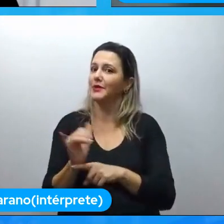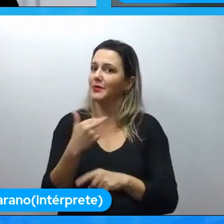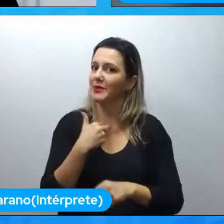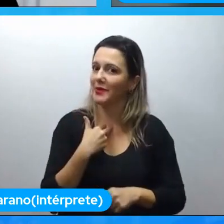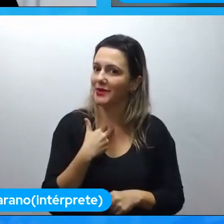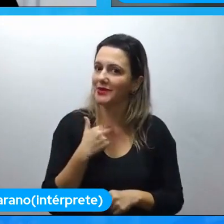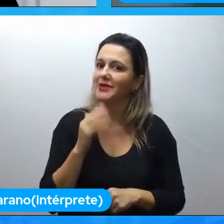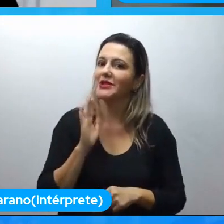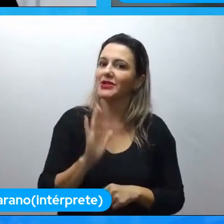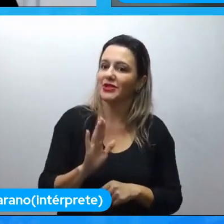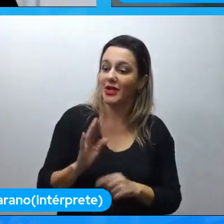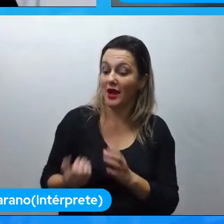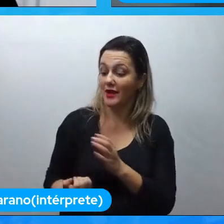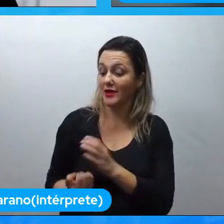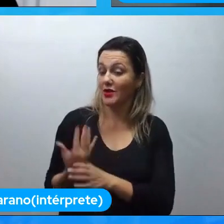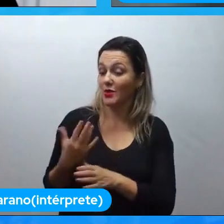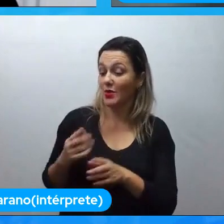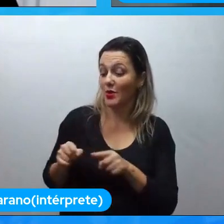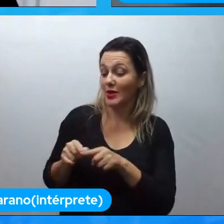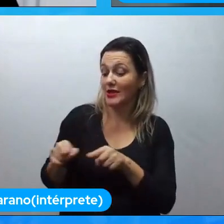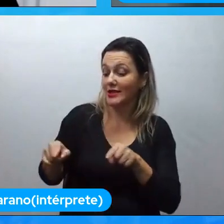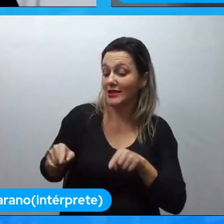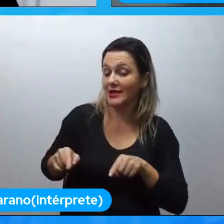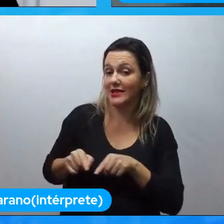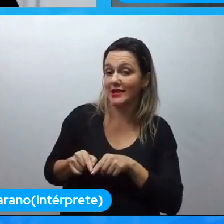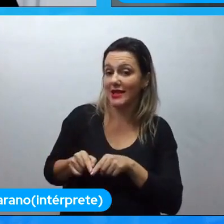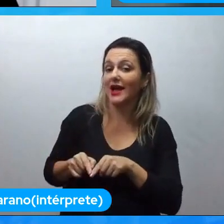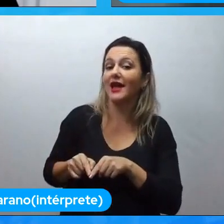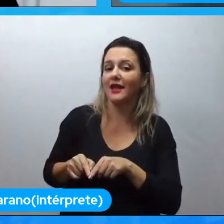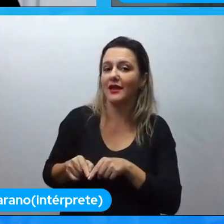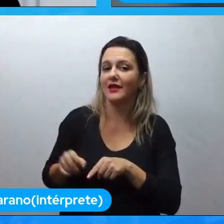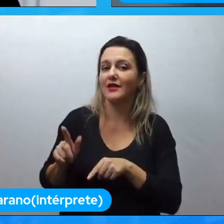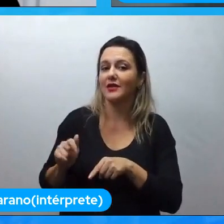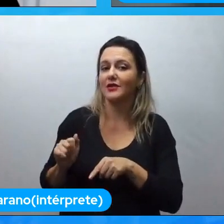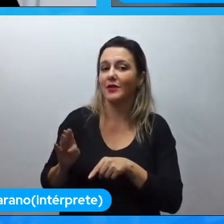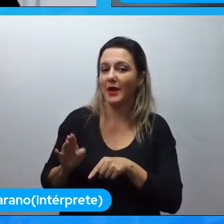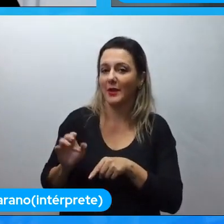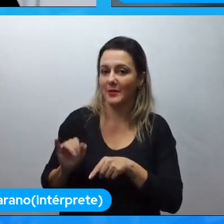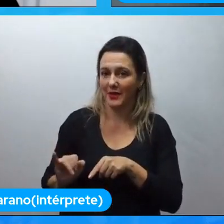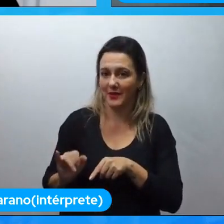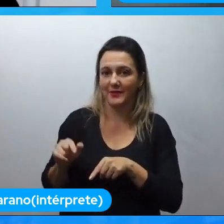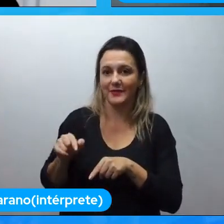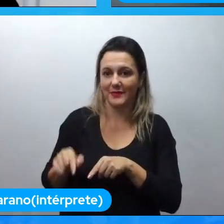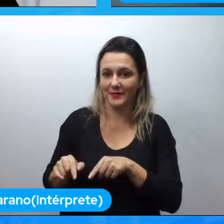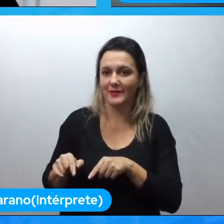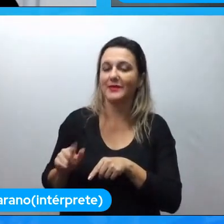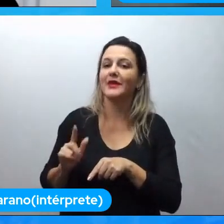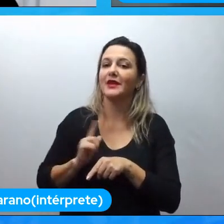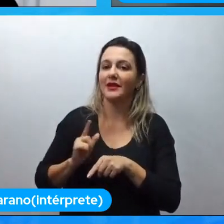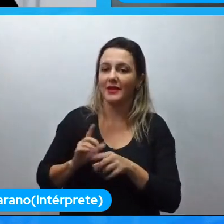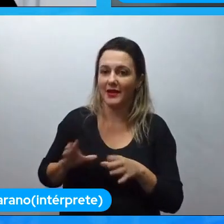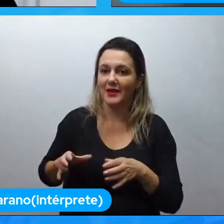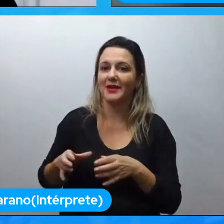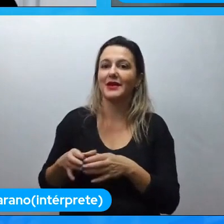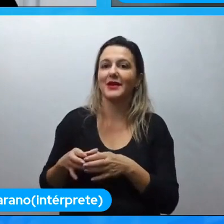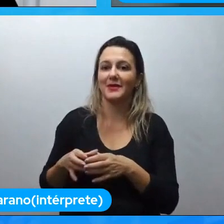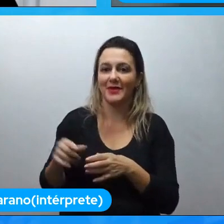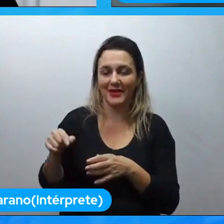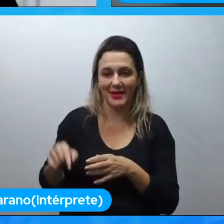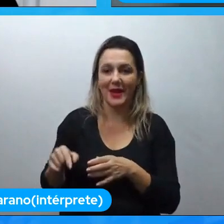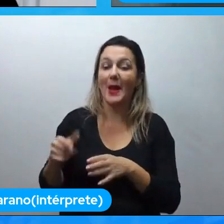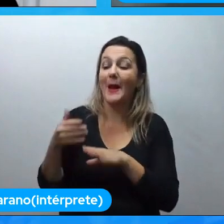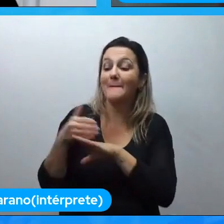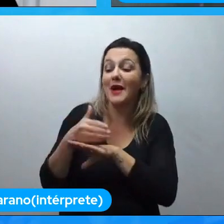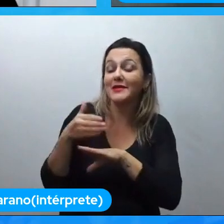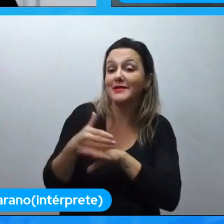já criaram uma sala ali no Discord chamada Amamos Gabi e eu falei convidar a Gabi a participar